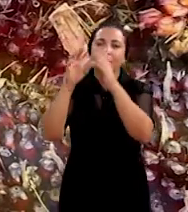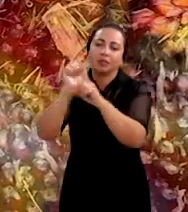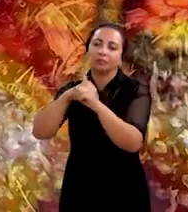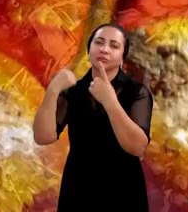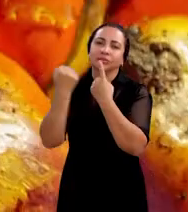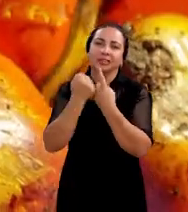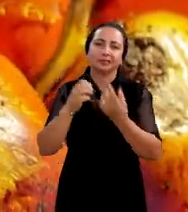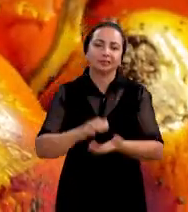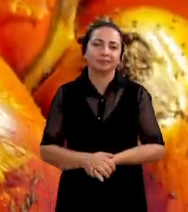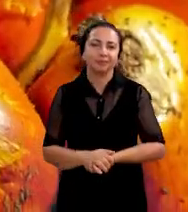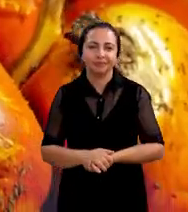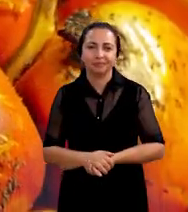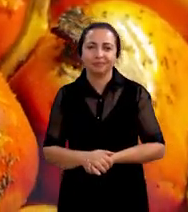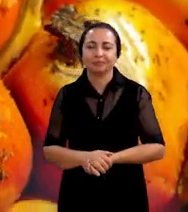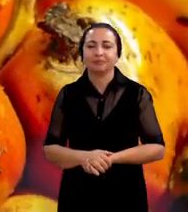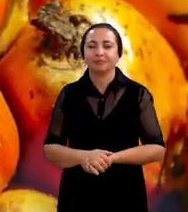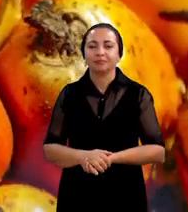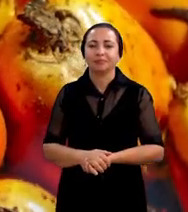nossa sociedade